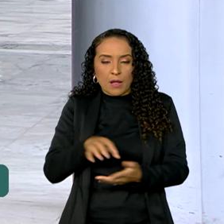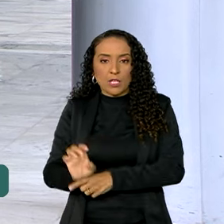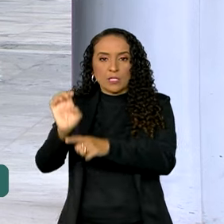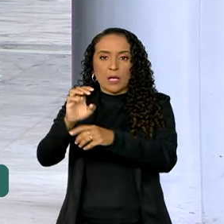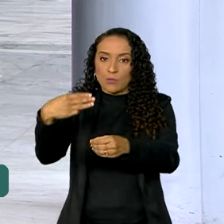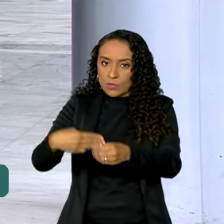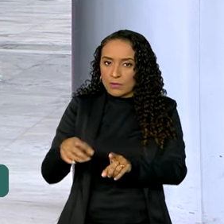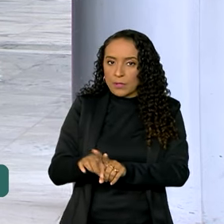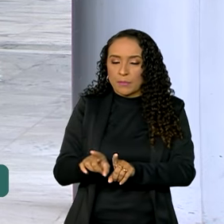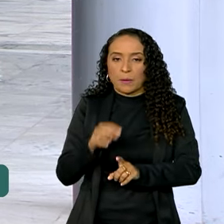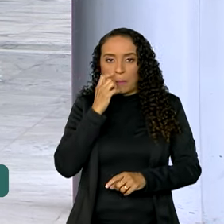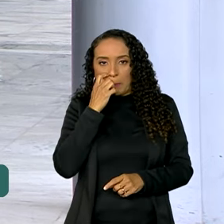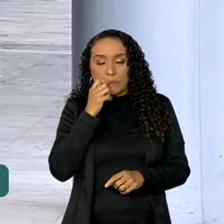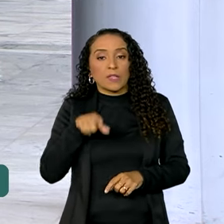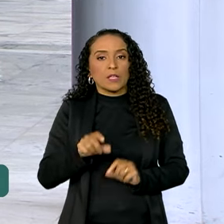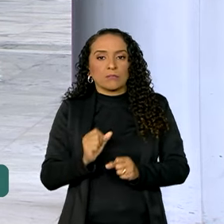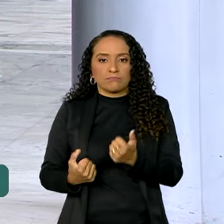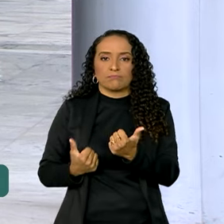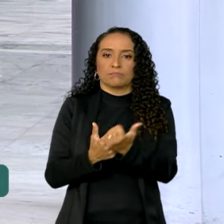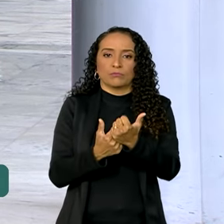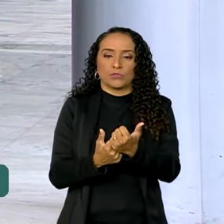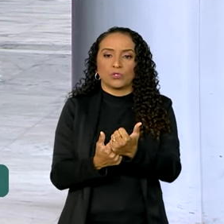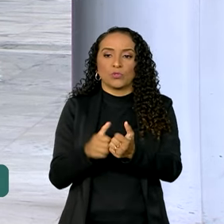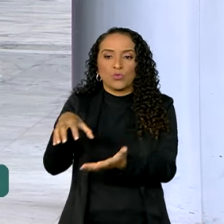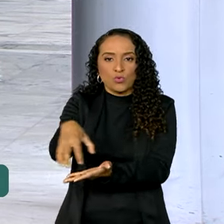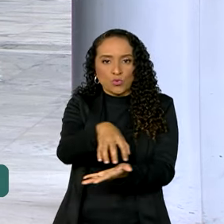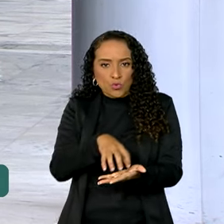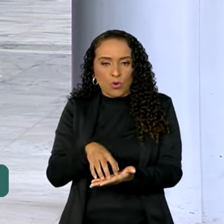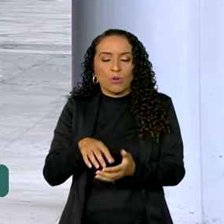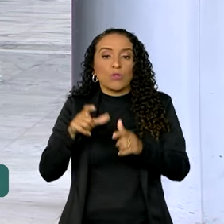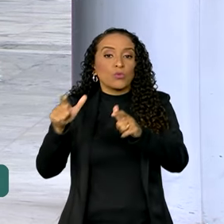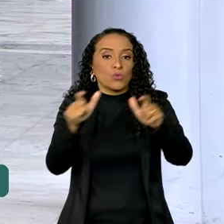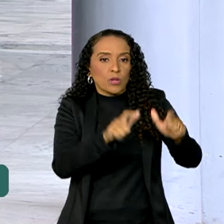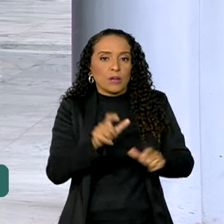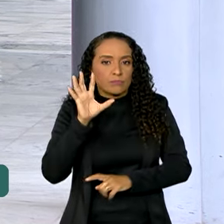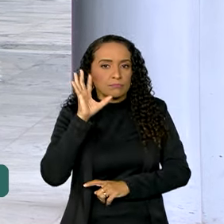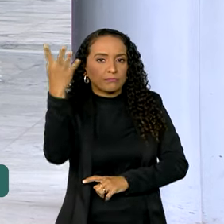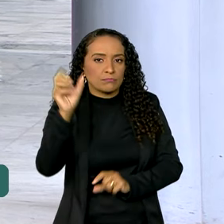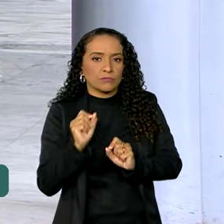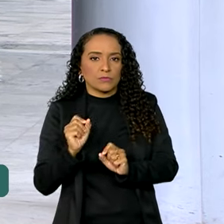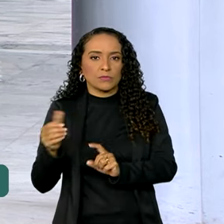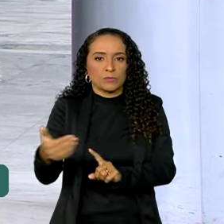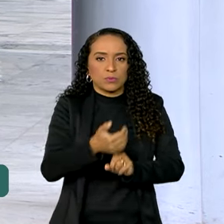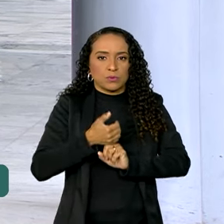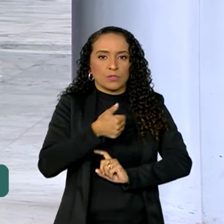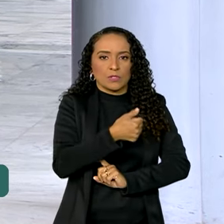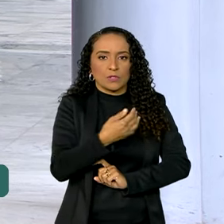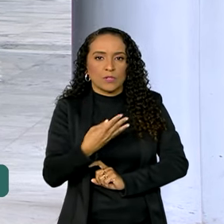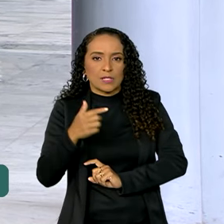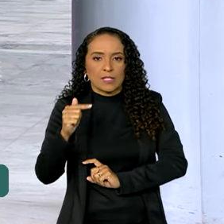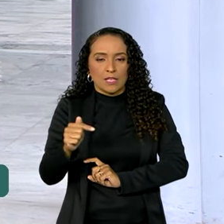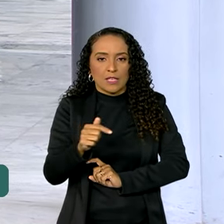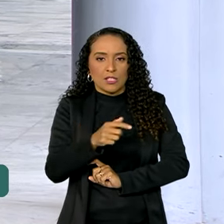municipais. E isso com apoio desses órgãos, desses pontos. E isso resultou no resgate de 147